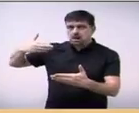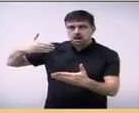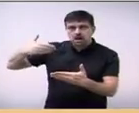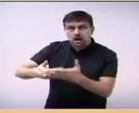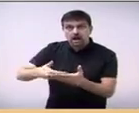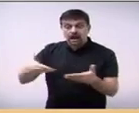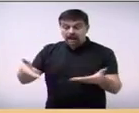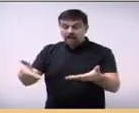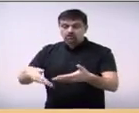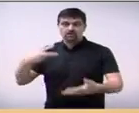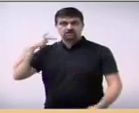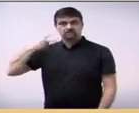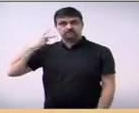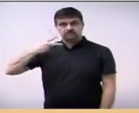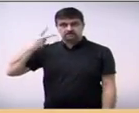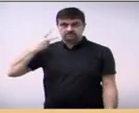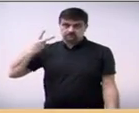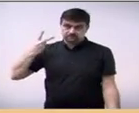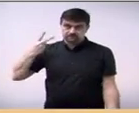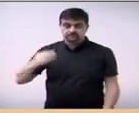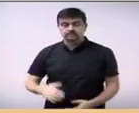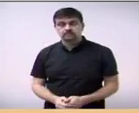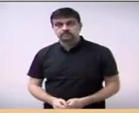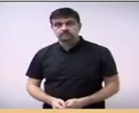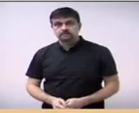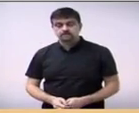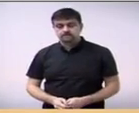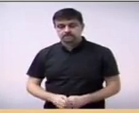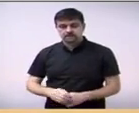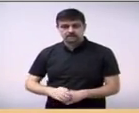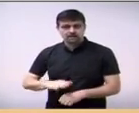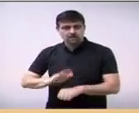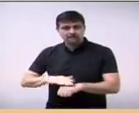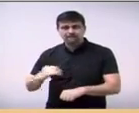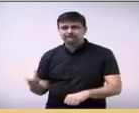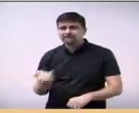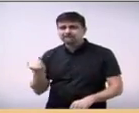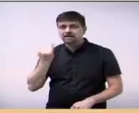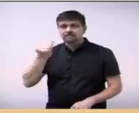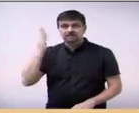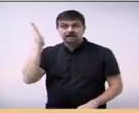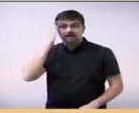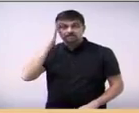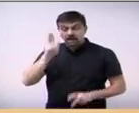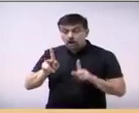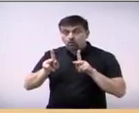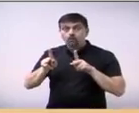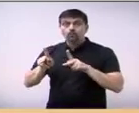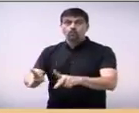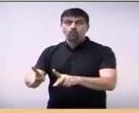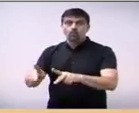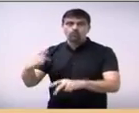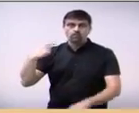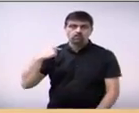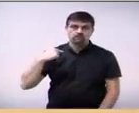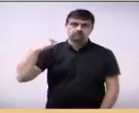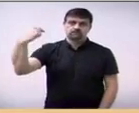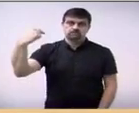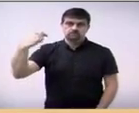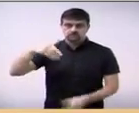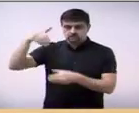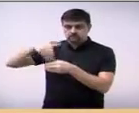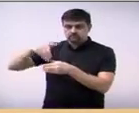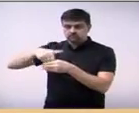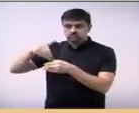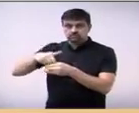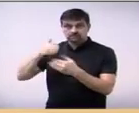Porém, sobretudo, foi com o voto do povo que me elegeu e que